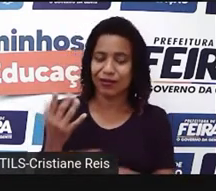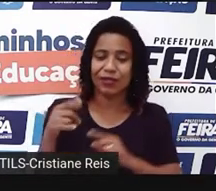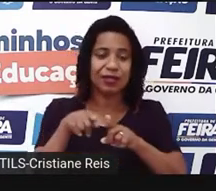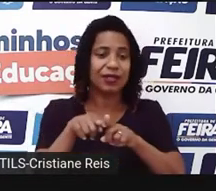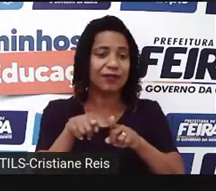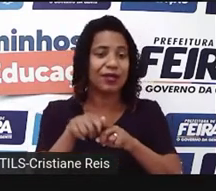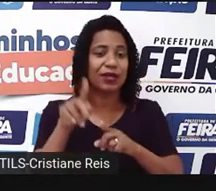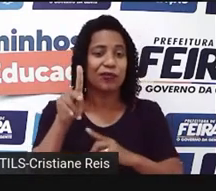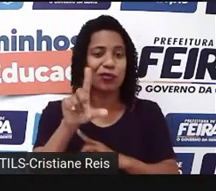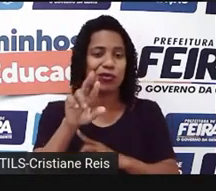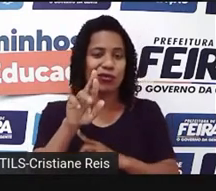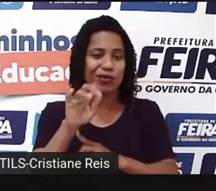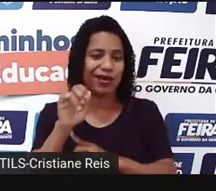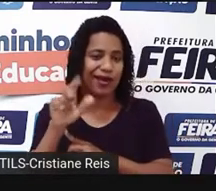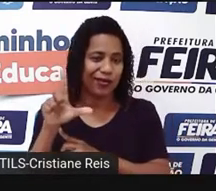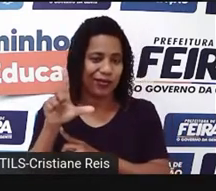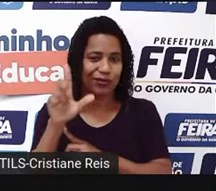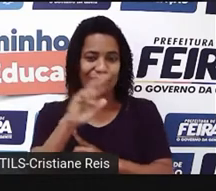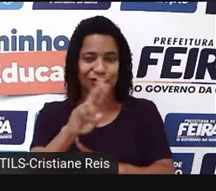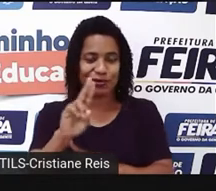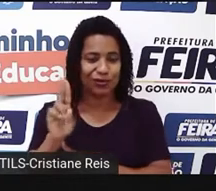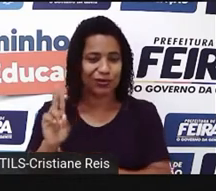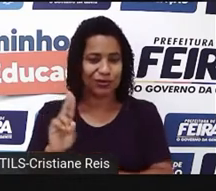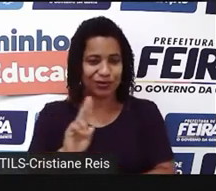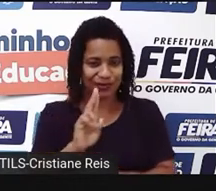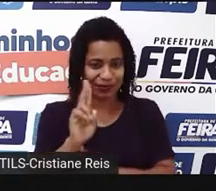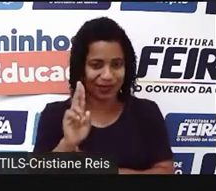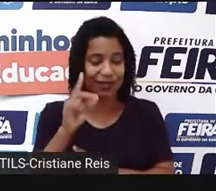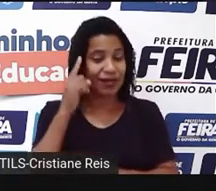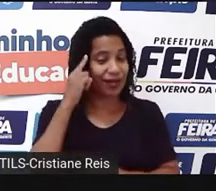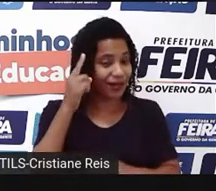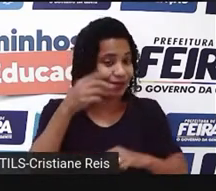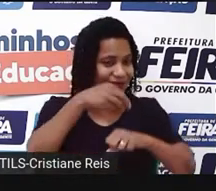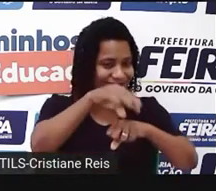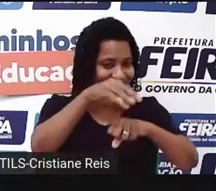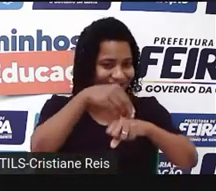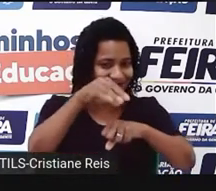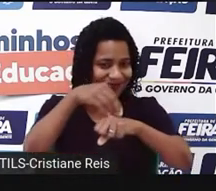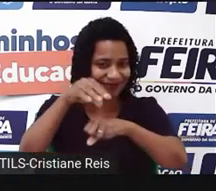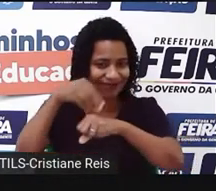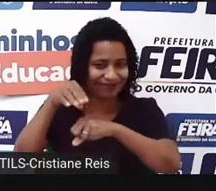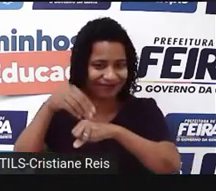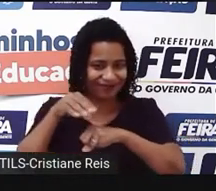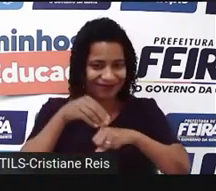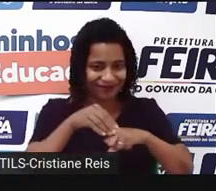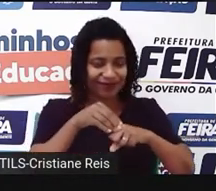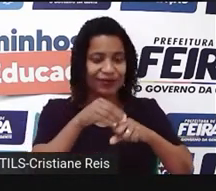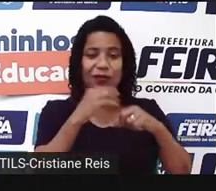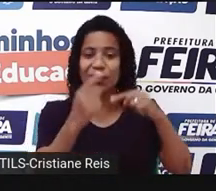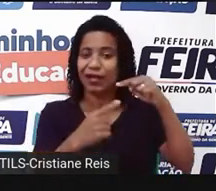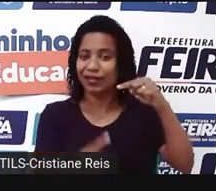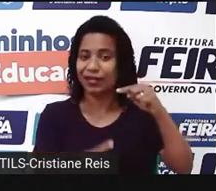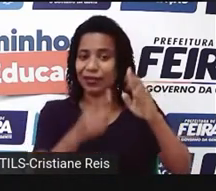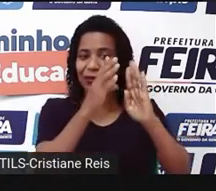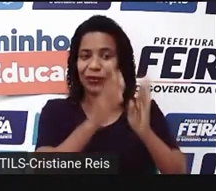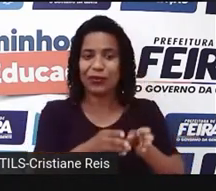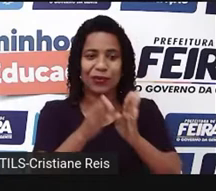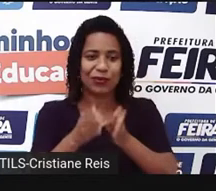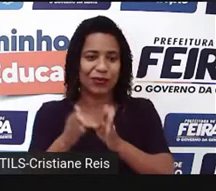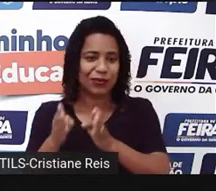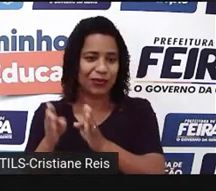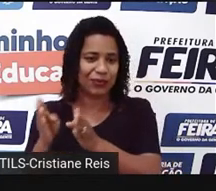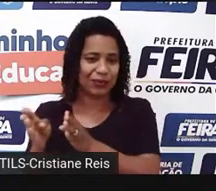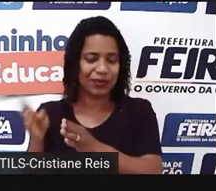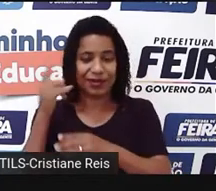plural dos notes. Lembrem-se daquelas tips, dicas de organização do seu caderno. Quando você for realizar